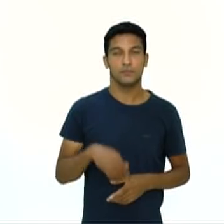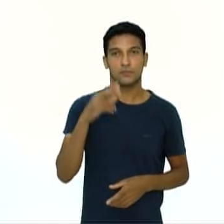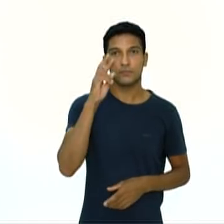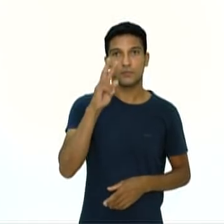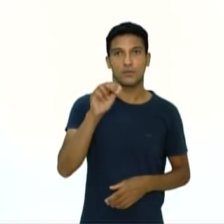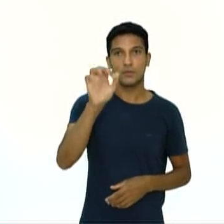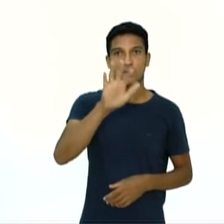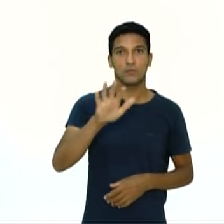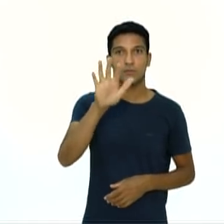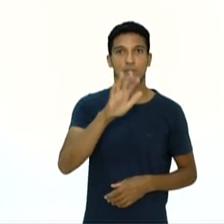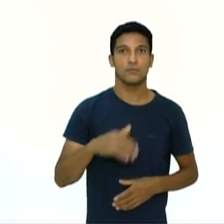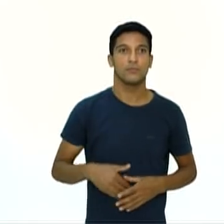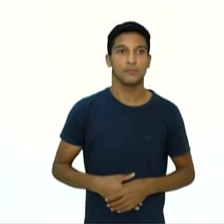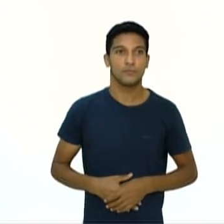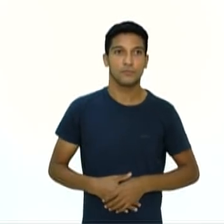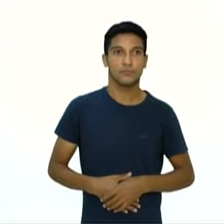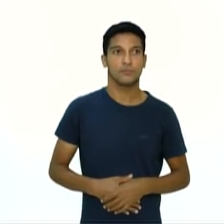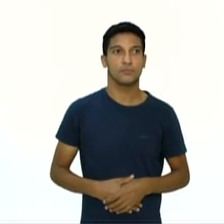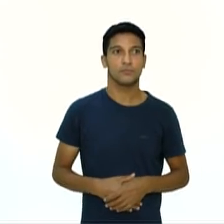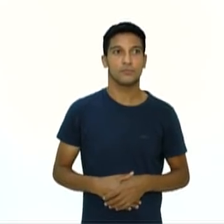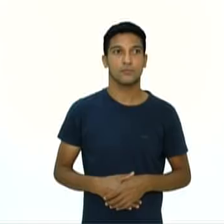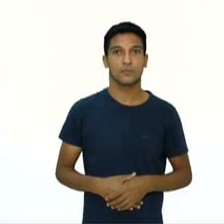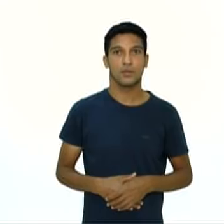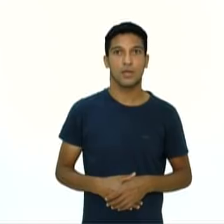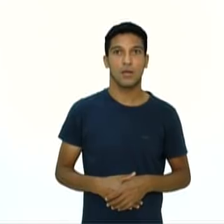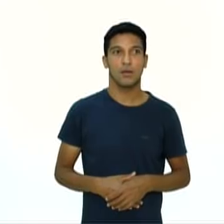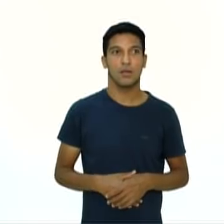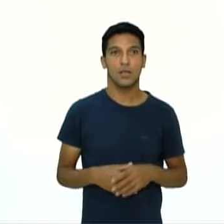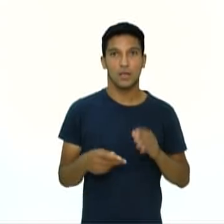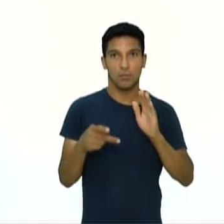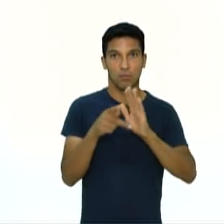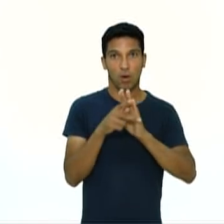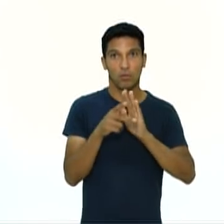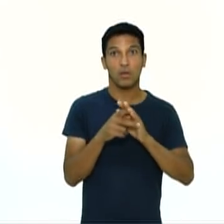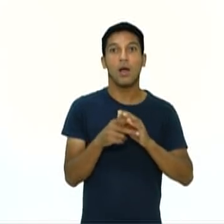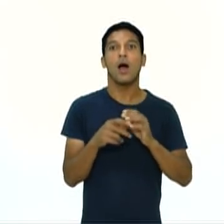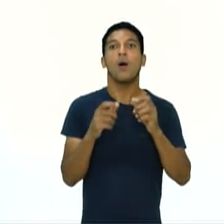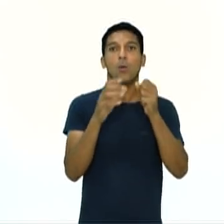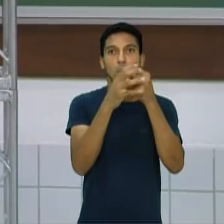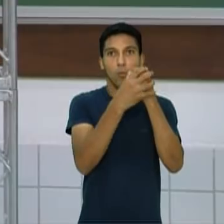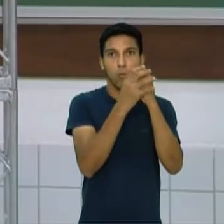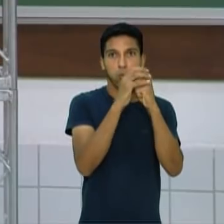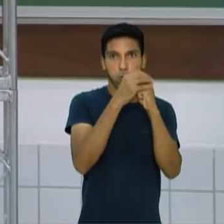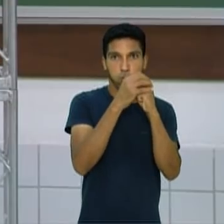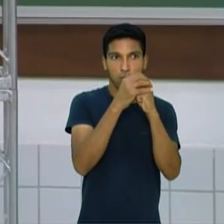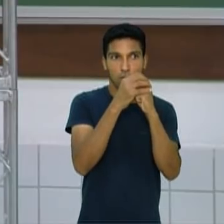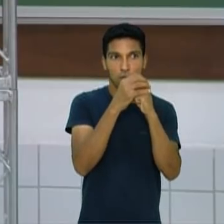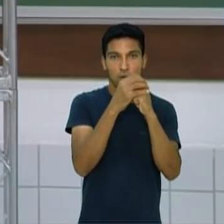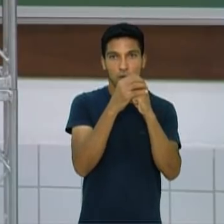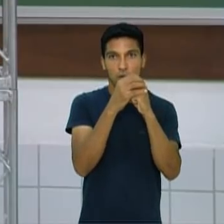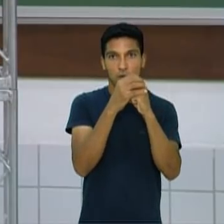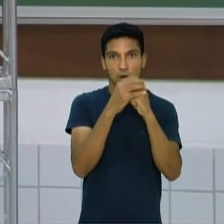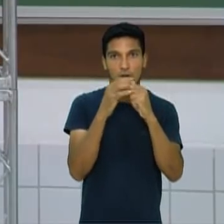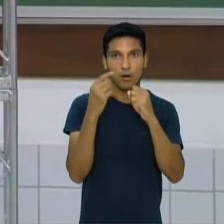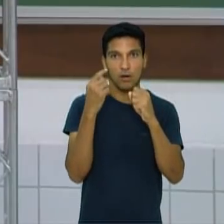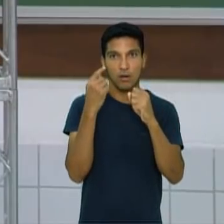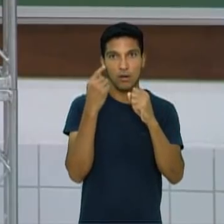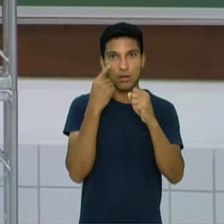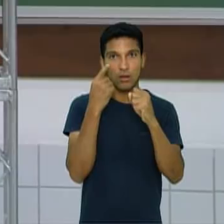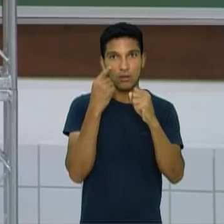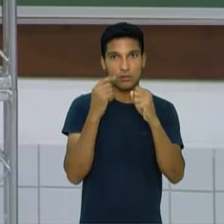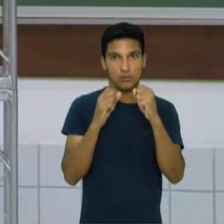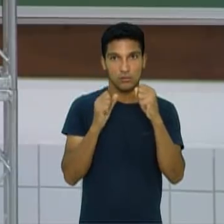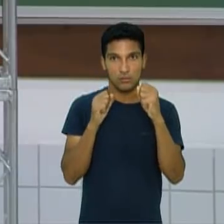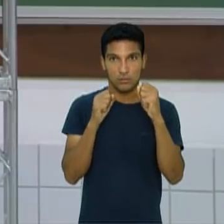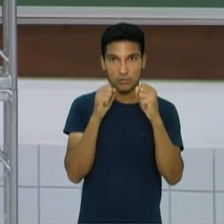a lateral da cabeça do meu adversário. Então, de novo, ó. O direto eu ia reto na frente e voltava.